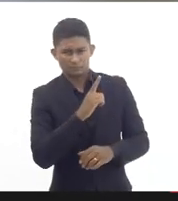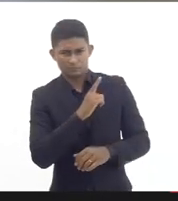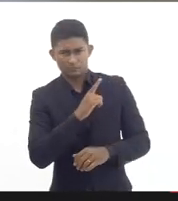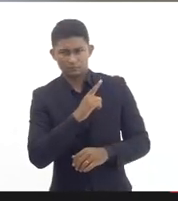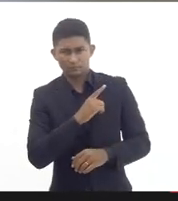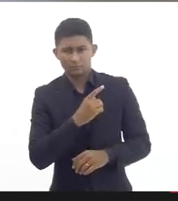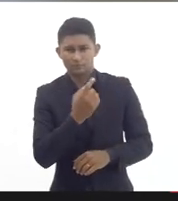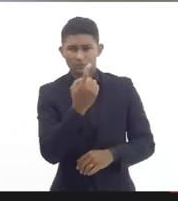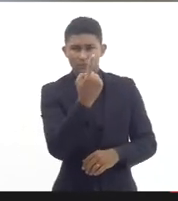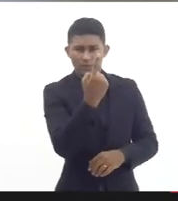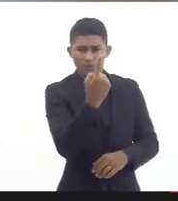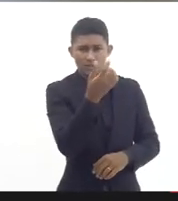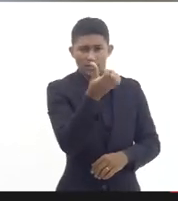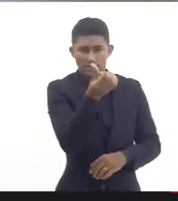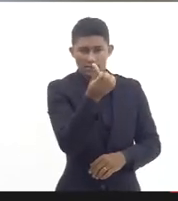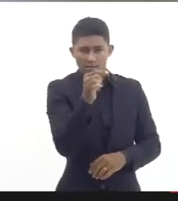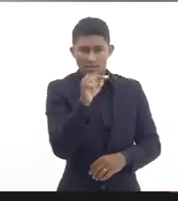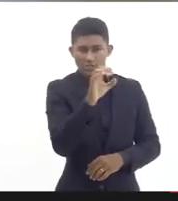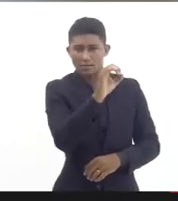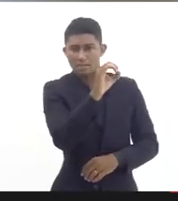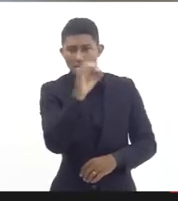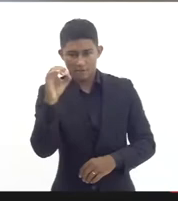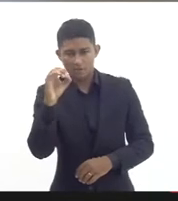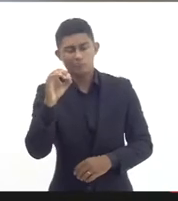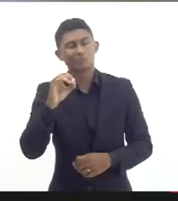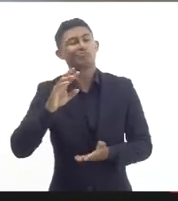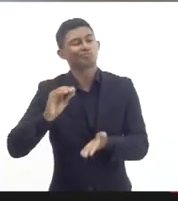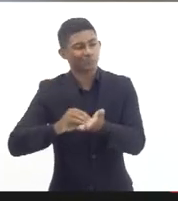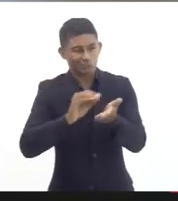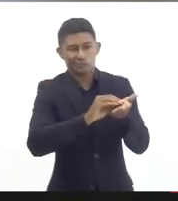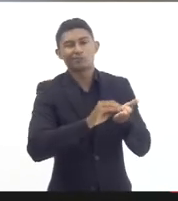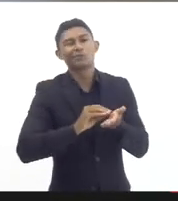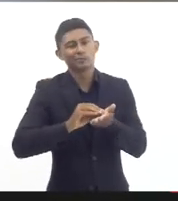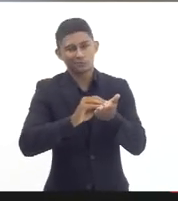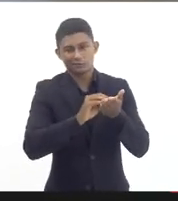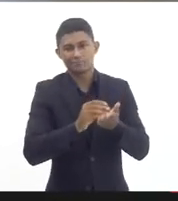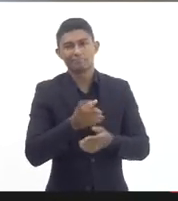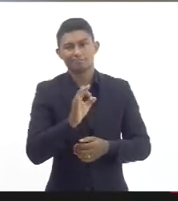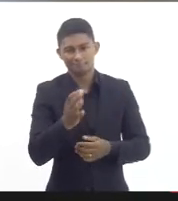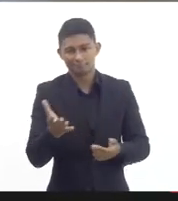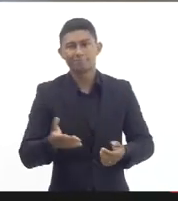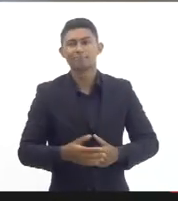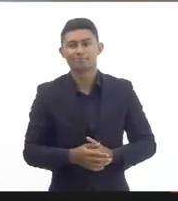mil apresenta algum tipo de carência seja ela real ou temporal considerando